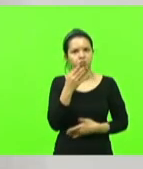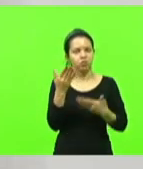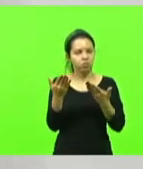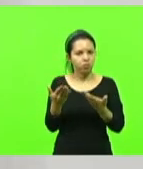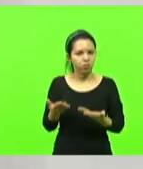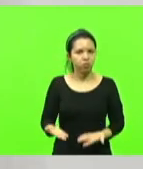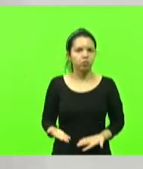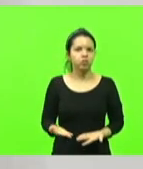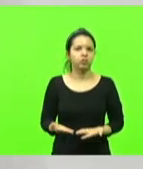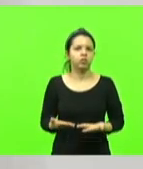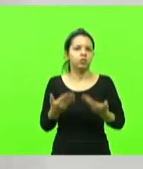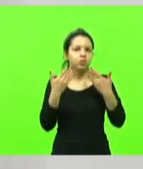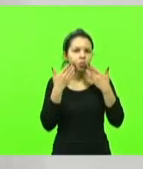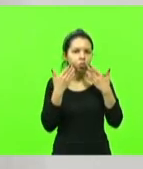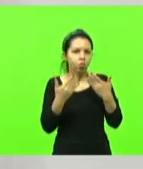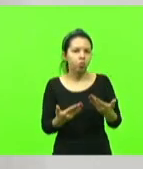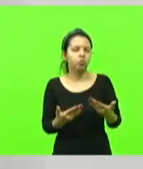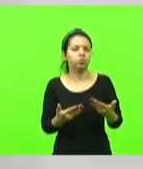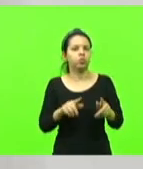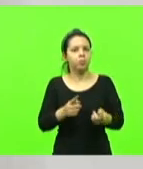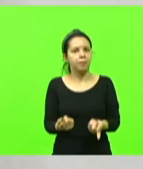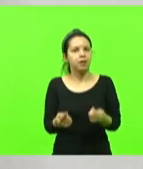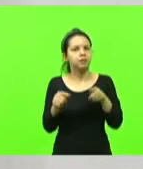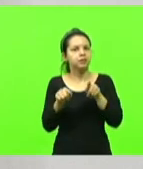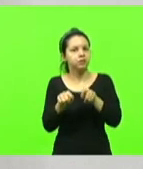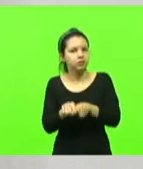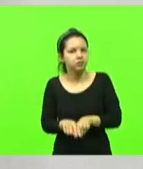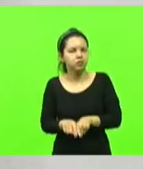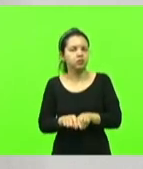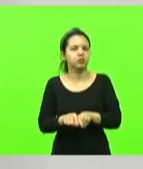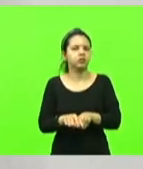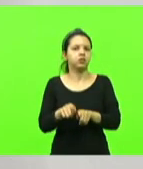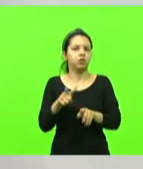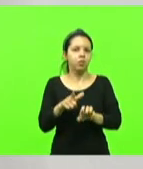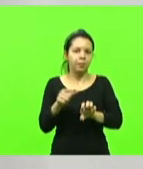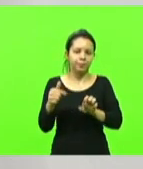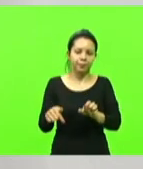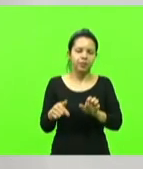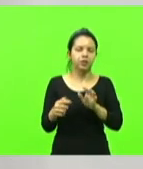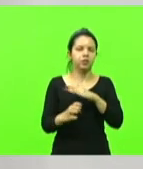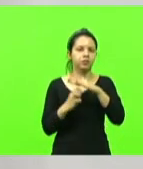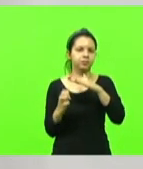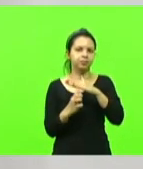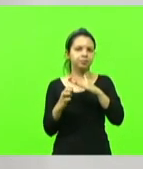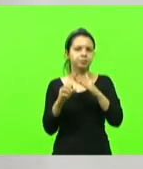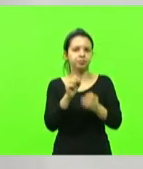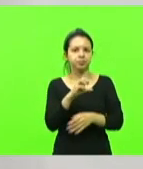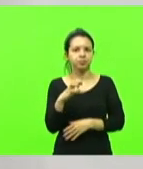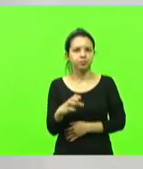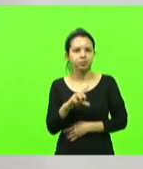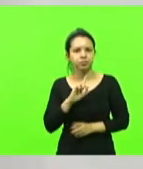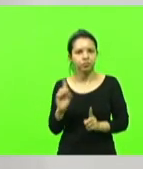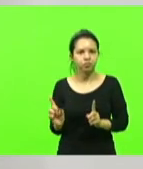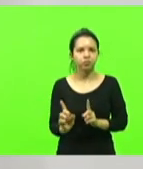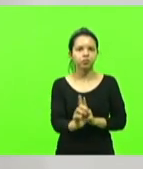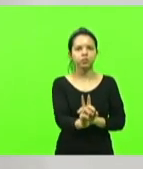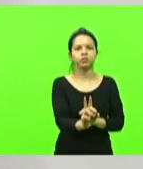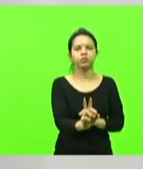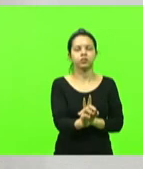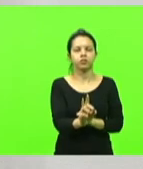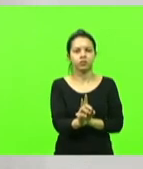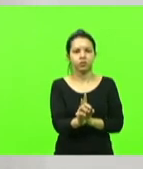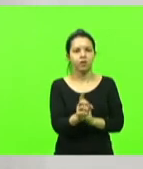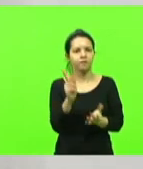demonstração de parceria a um empresário catarinense que foi lá, para colocar à disposição a